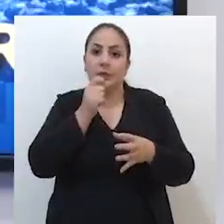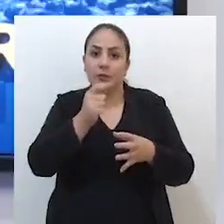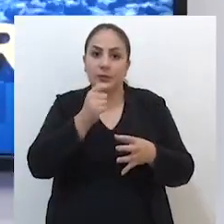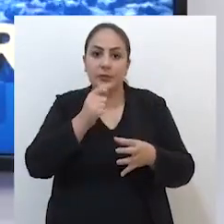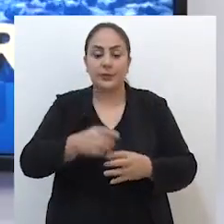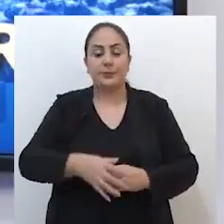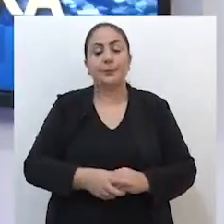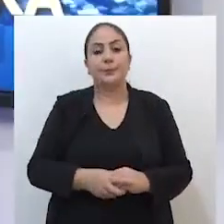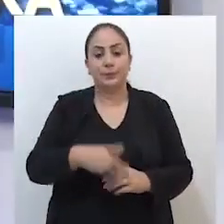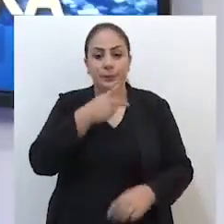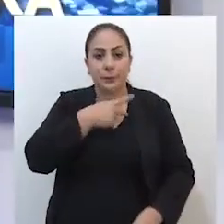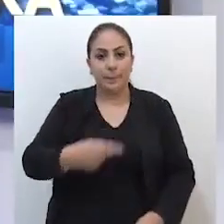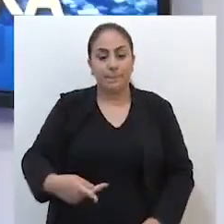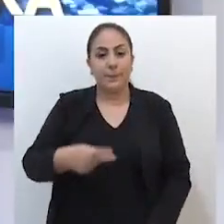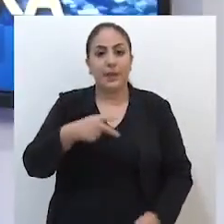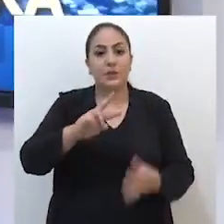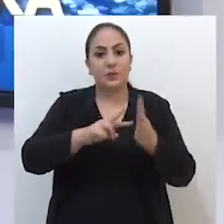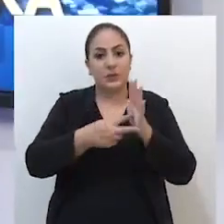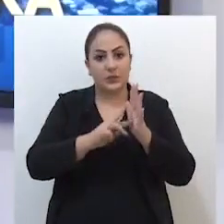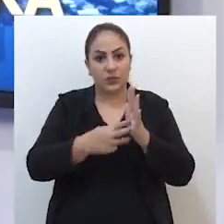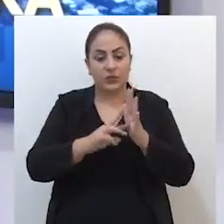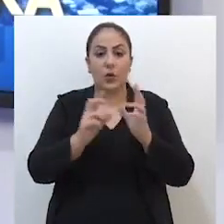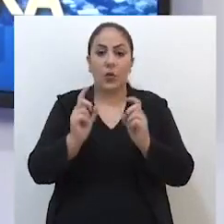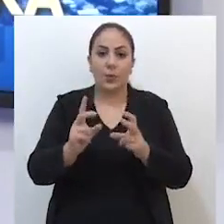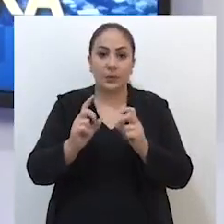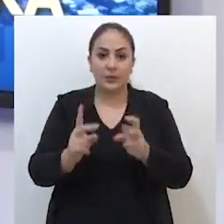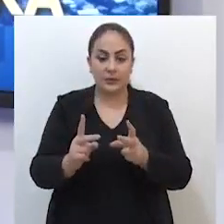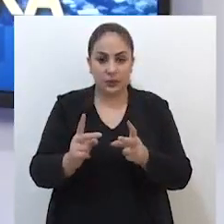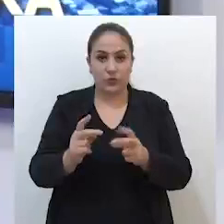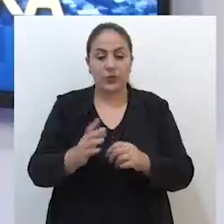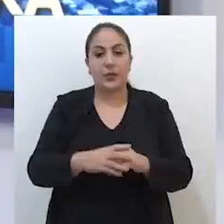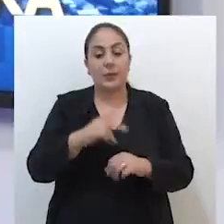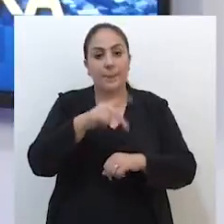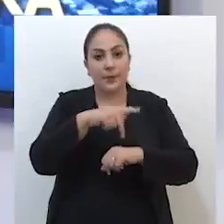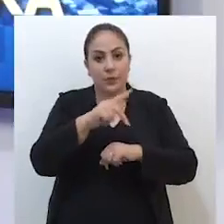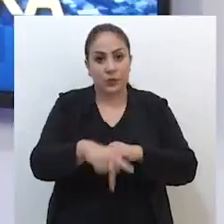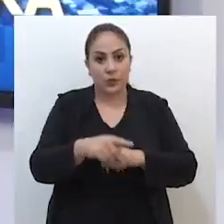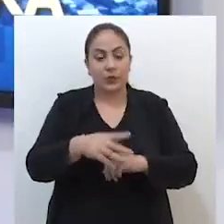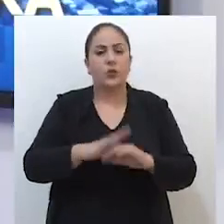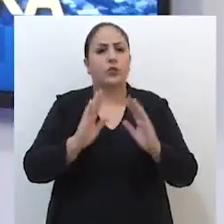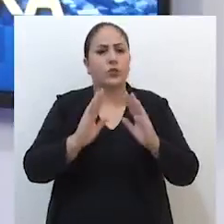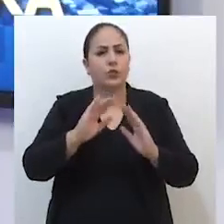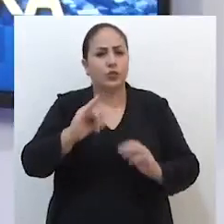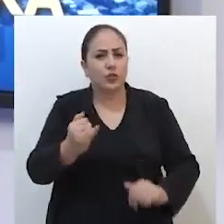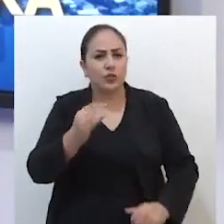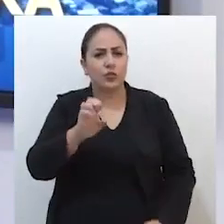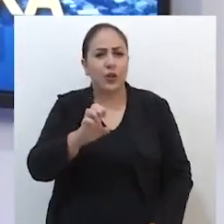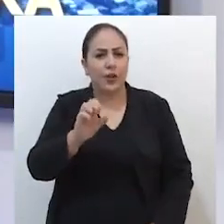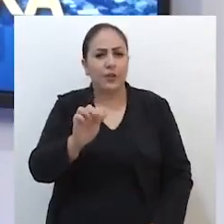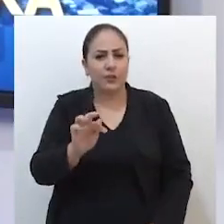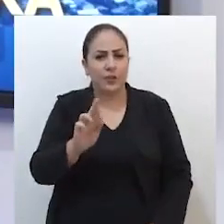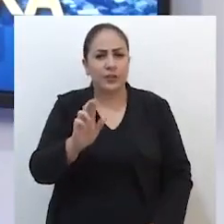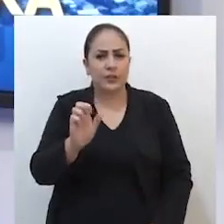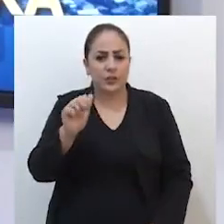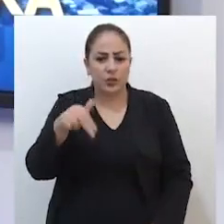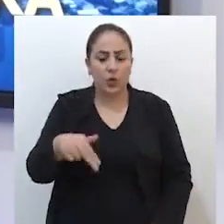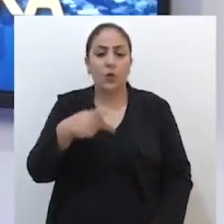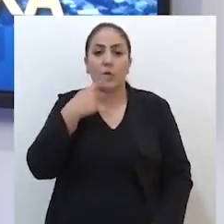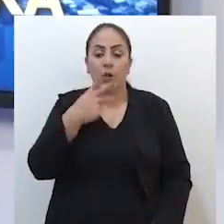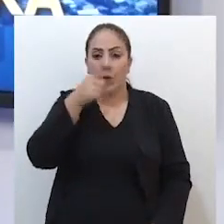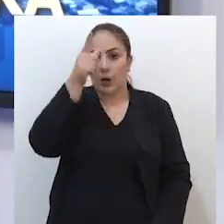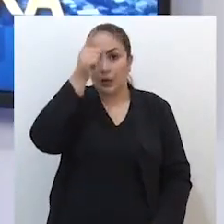coletiva. O presidente do Sindicato do Comércio Varejista de Passo Fundo, Jefferson Cura,